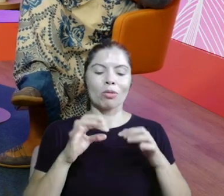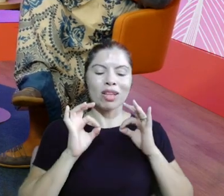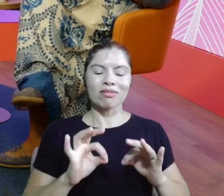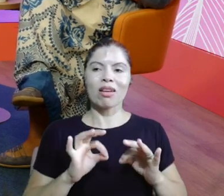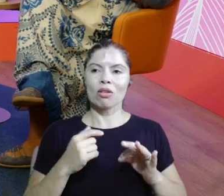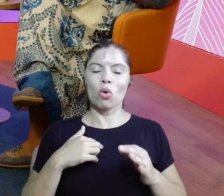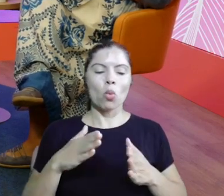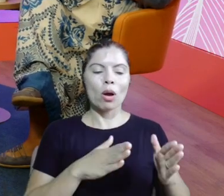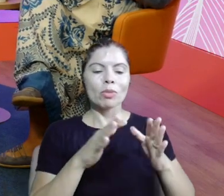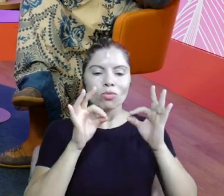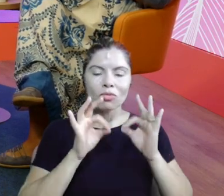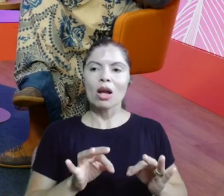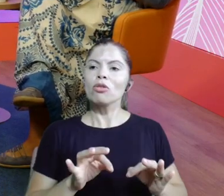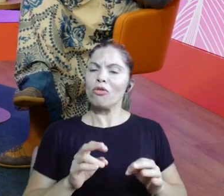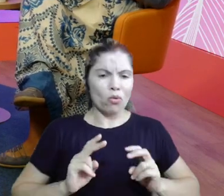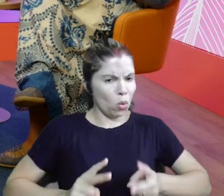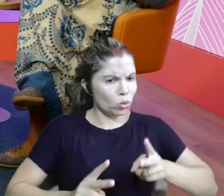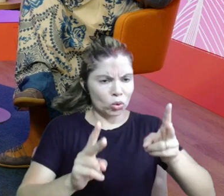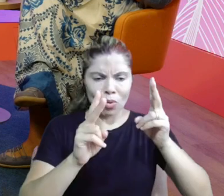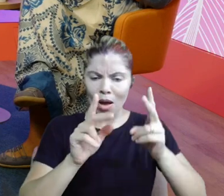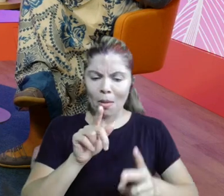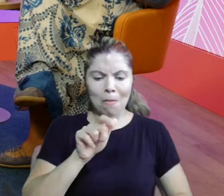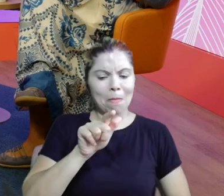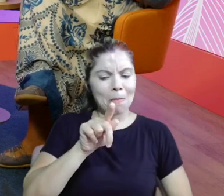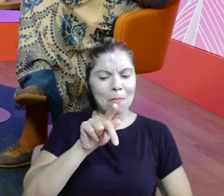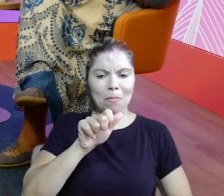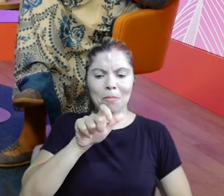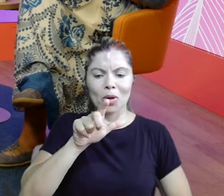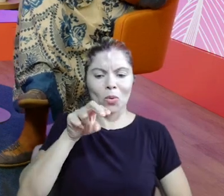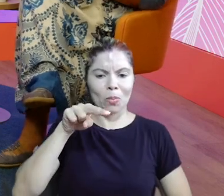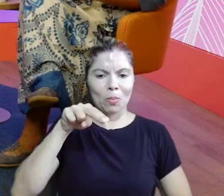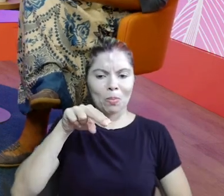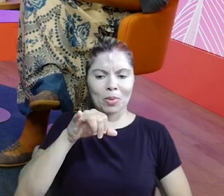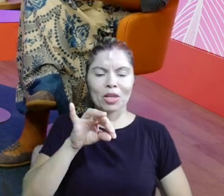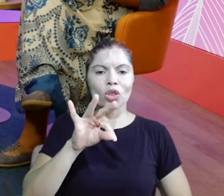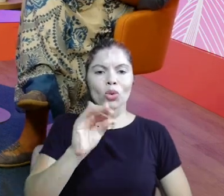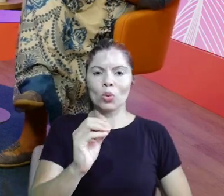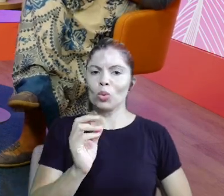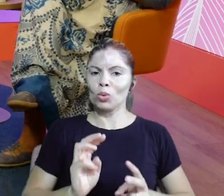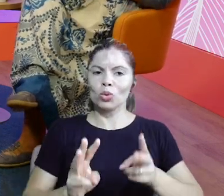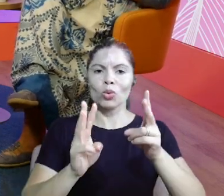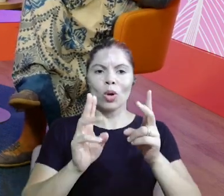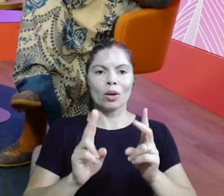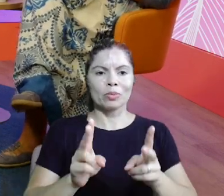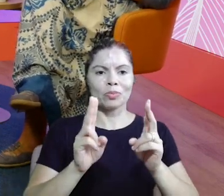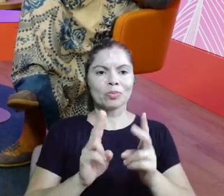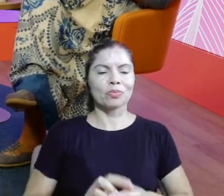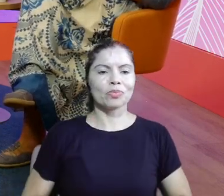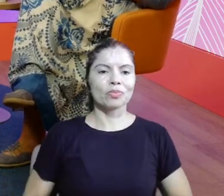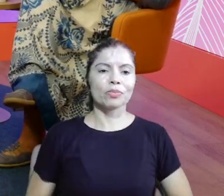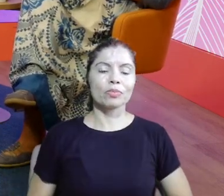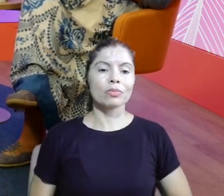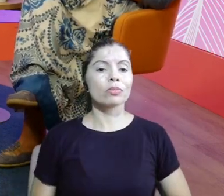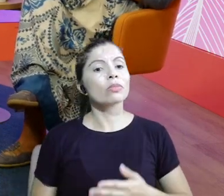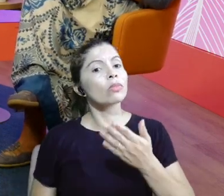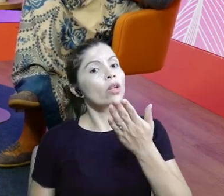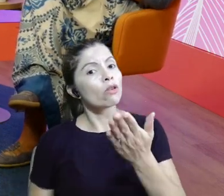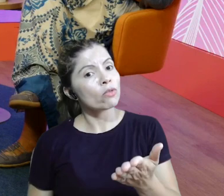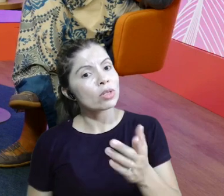certo e vamos continuar, e vamos palmitar. E vamos palmitar. Vamos palmitar. E você, Lili, sobre esse